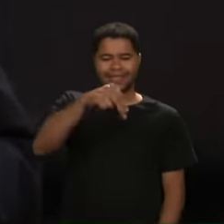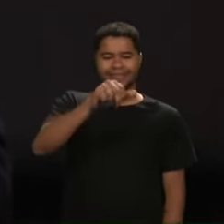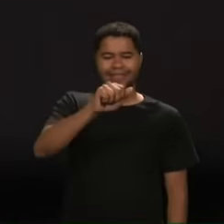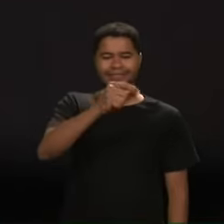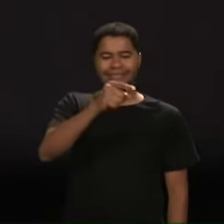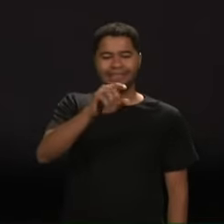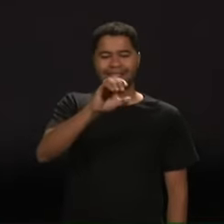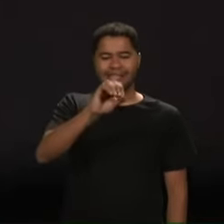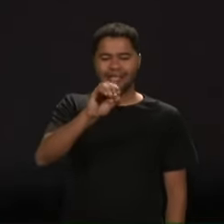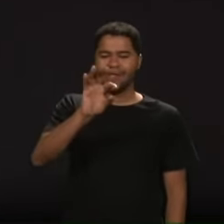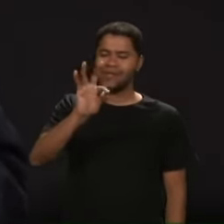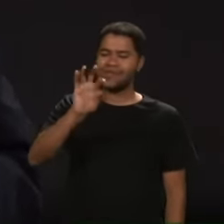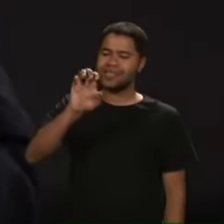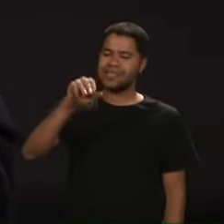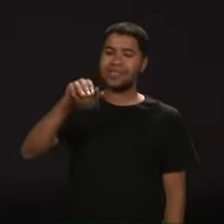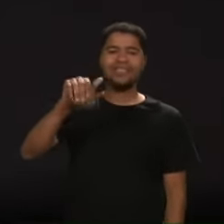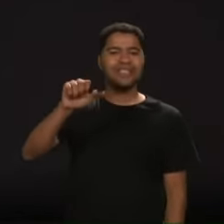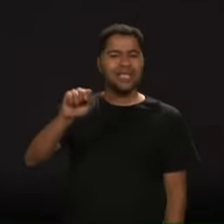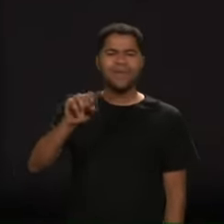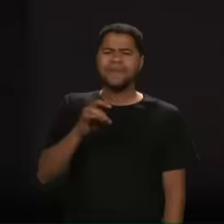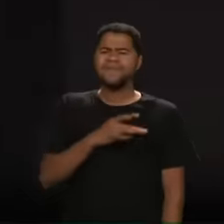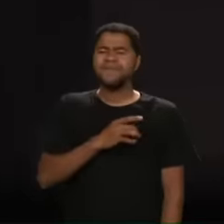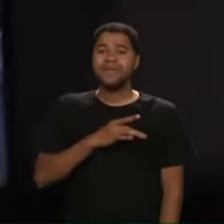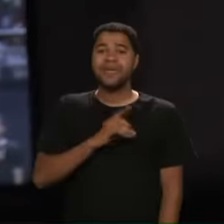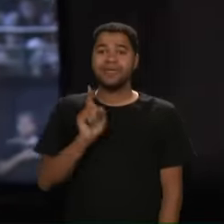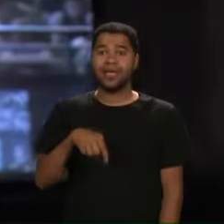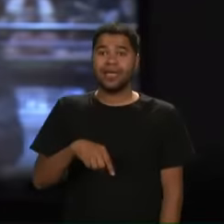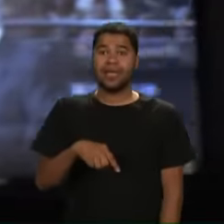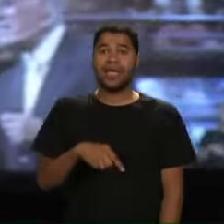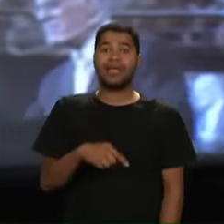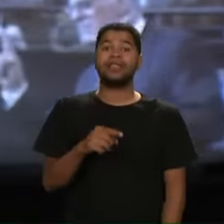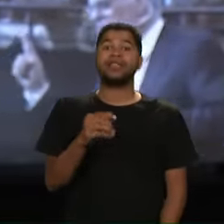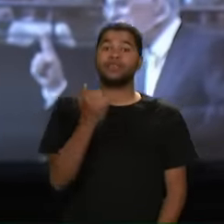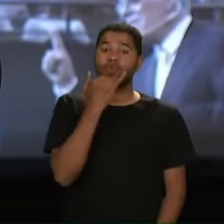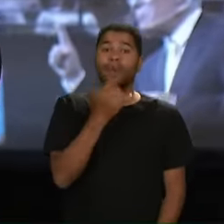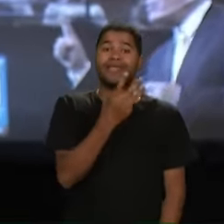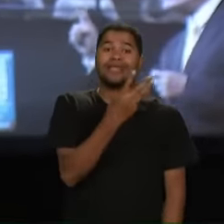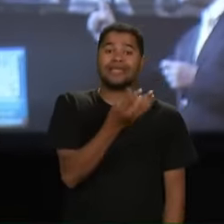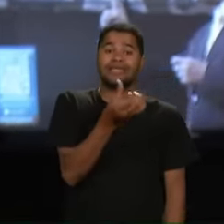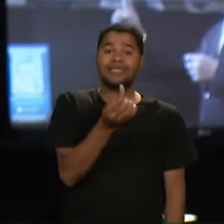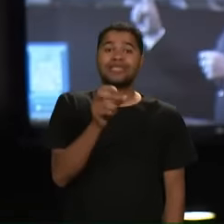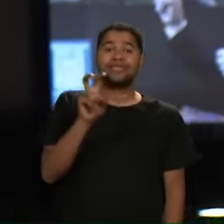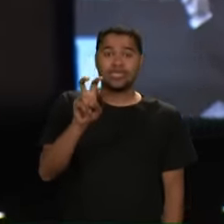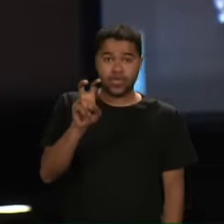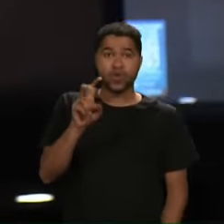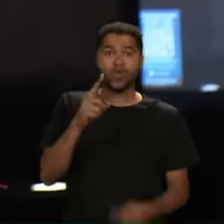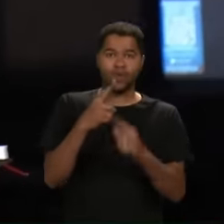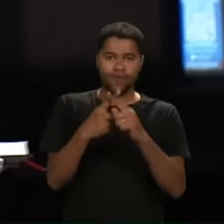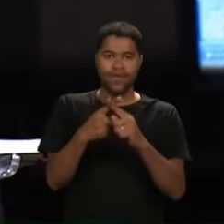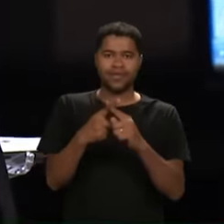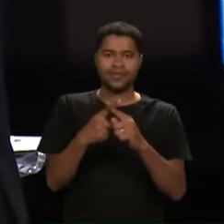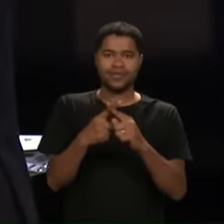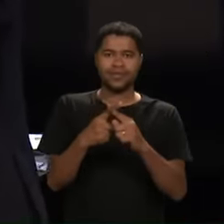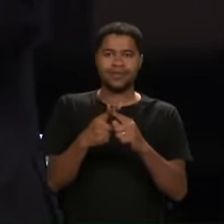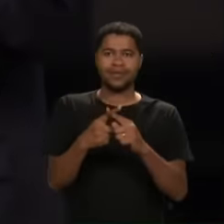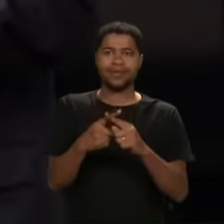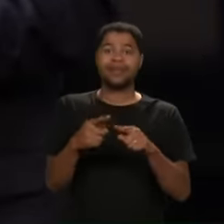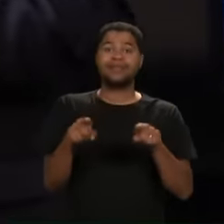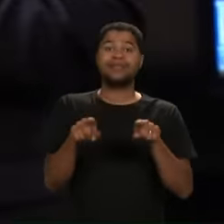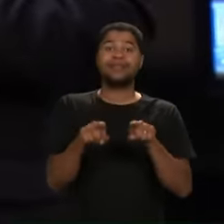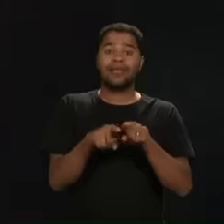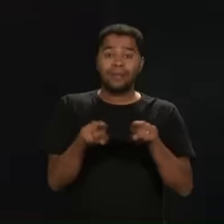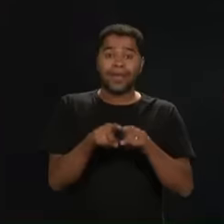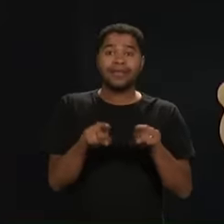para cada dia Mas o ano tem 365 vezes Por isso que tem um ano bissexto Tem